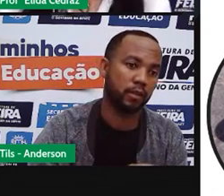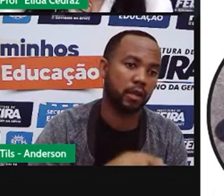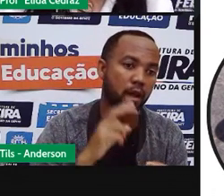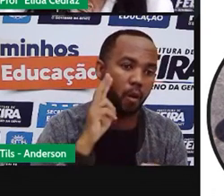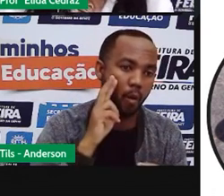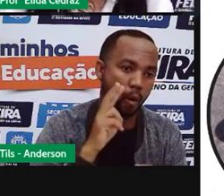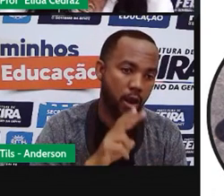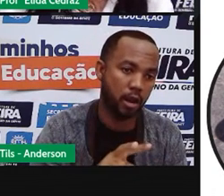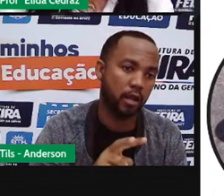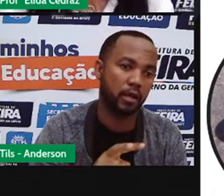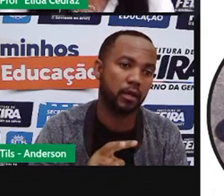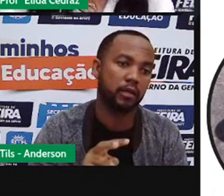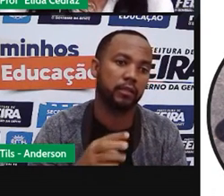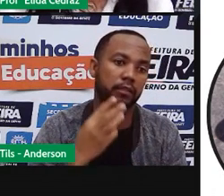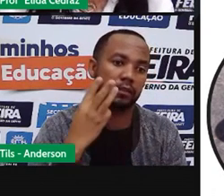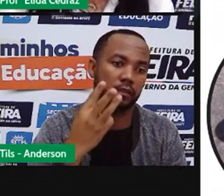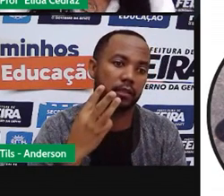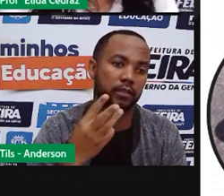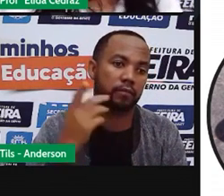vezes durante a manhã